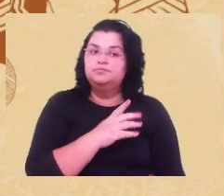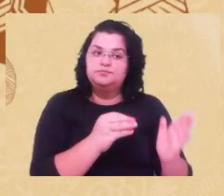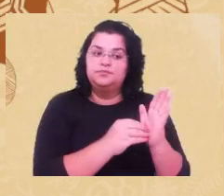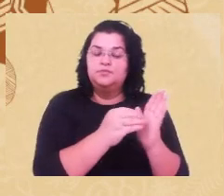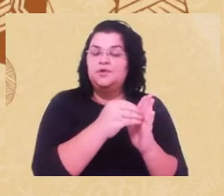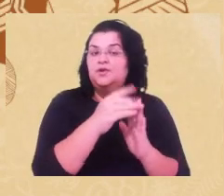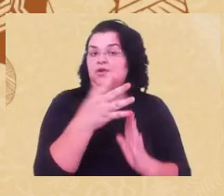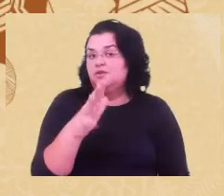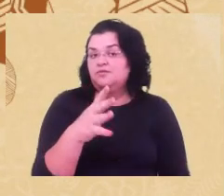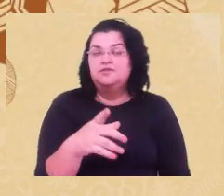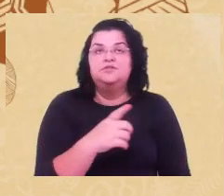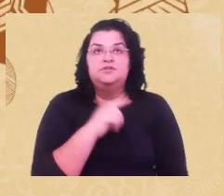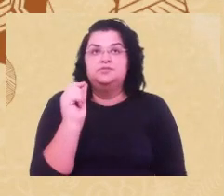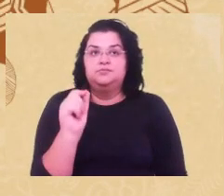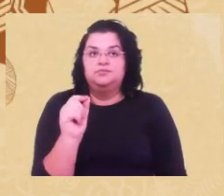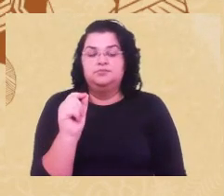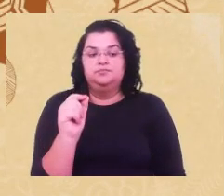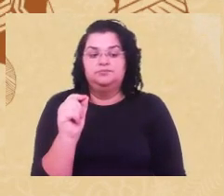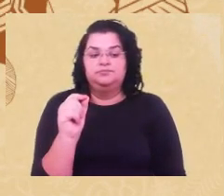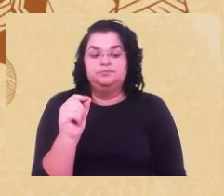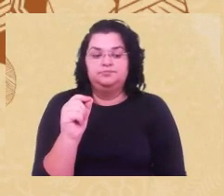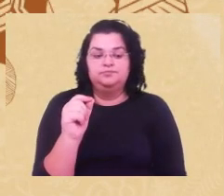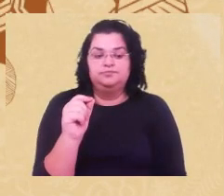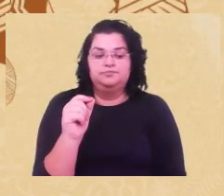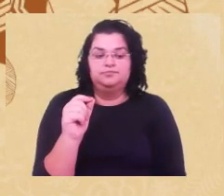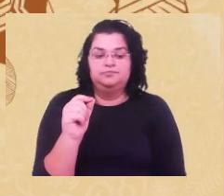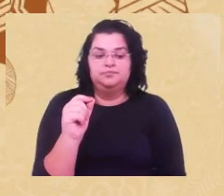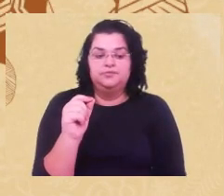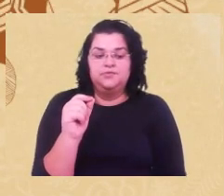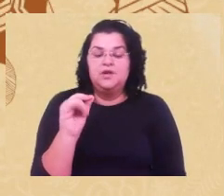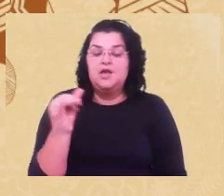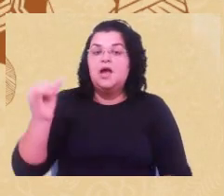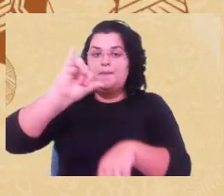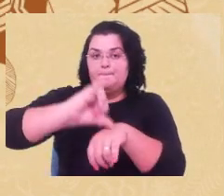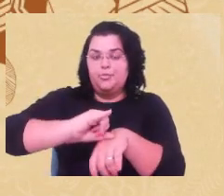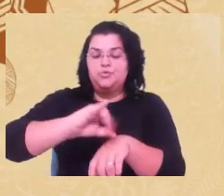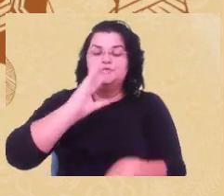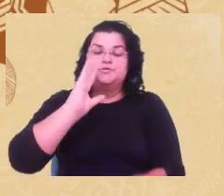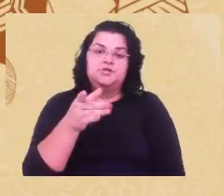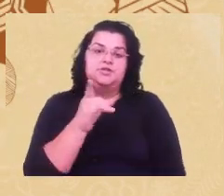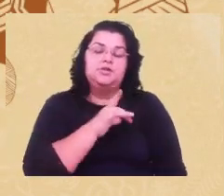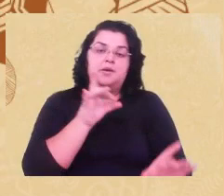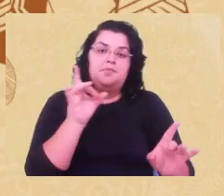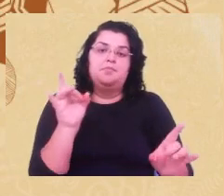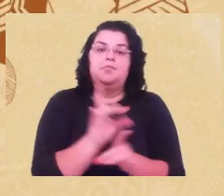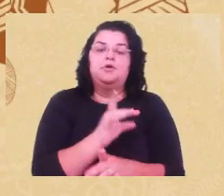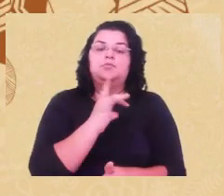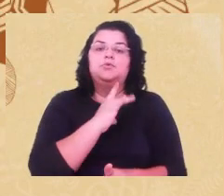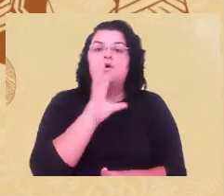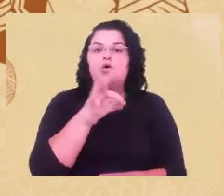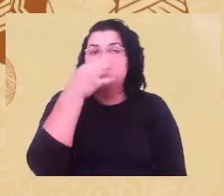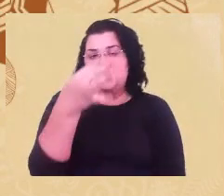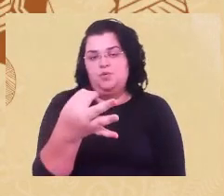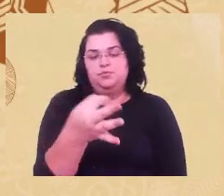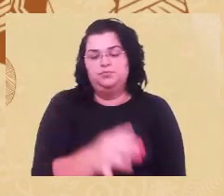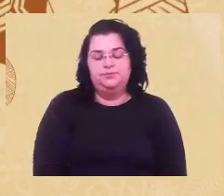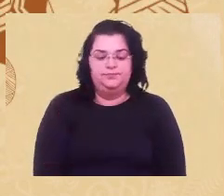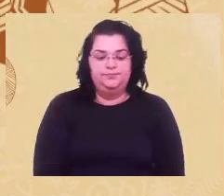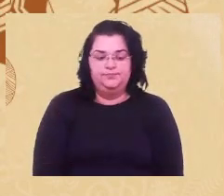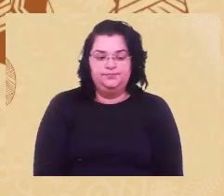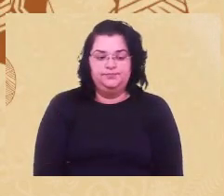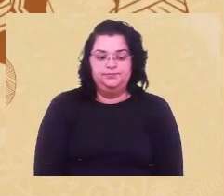um campo para a gente, uma sugestão. A